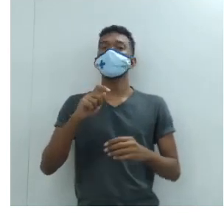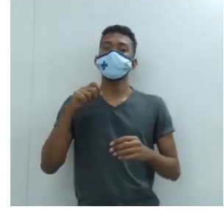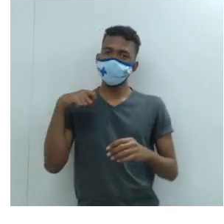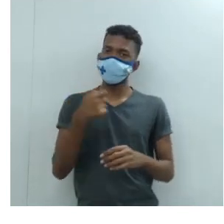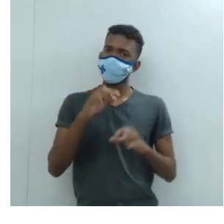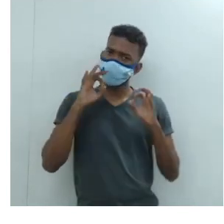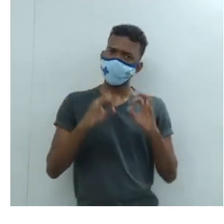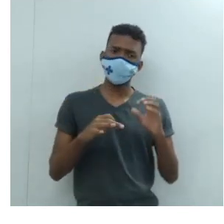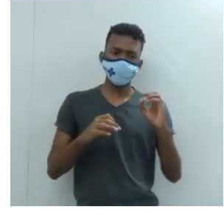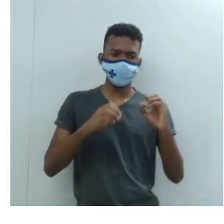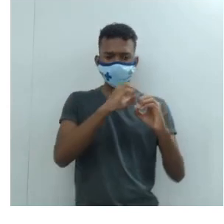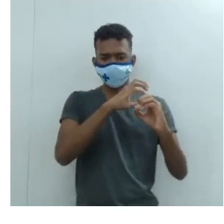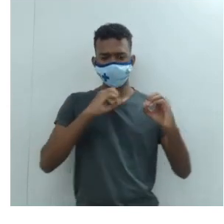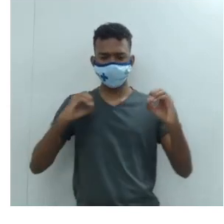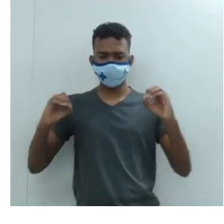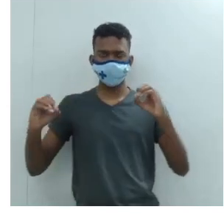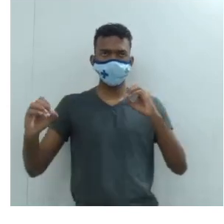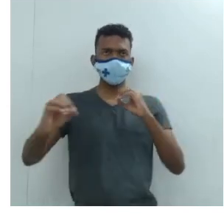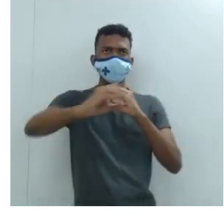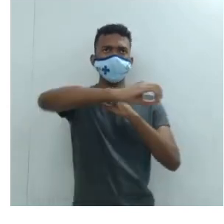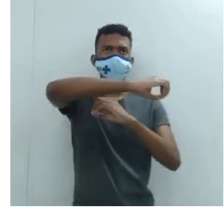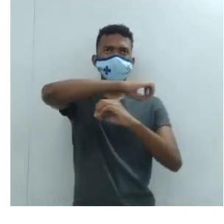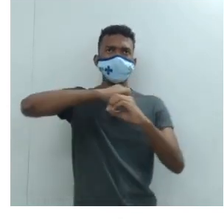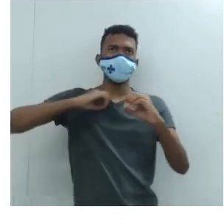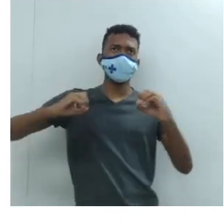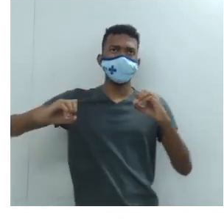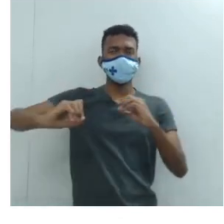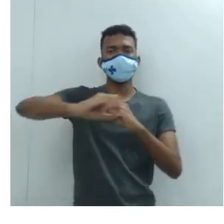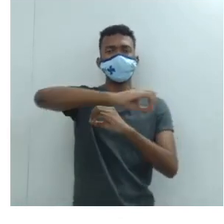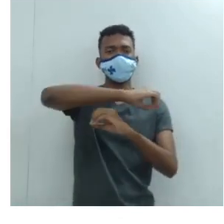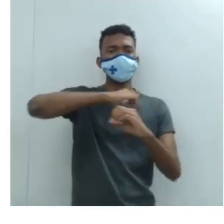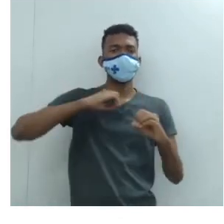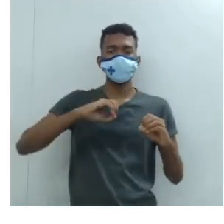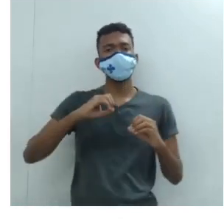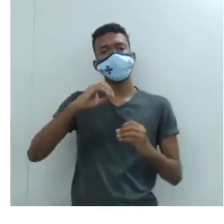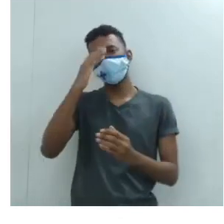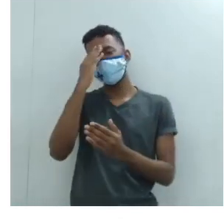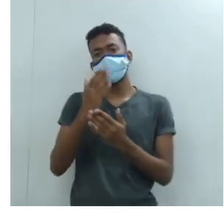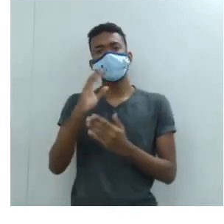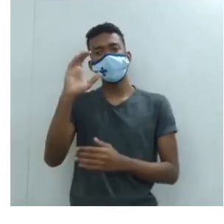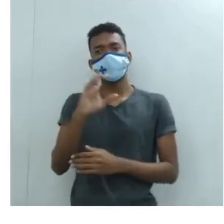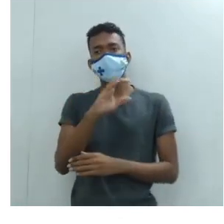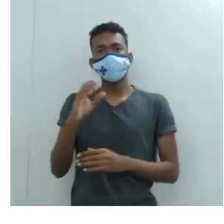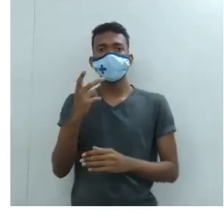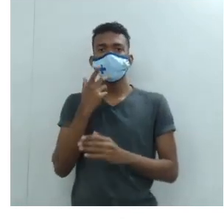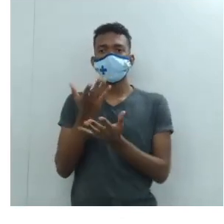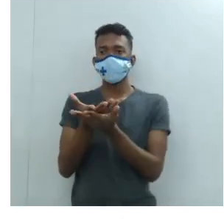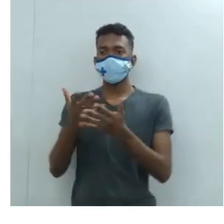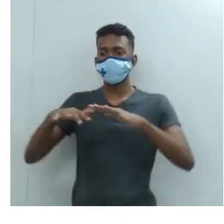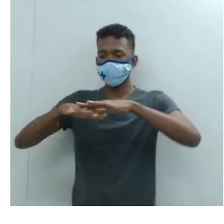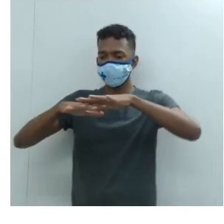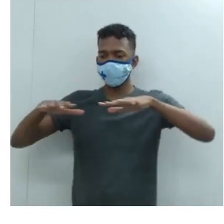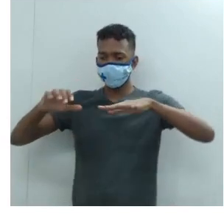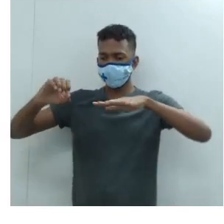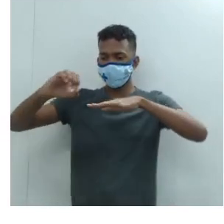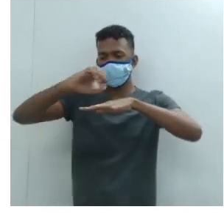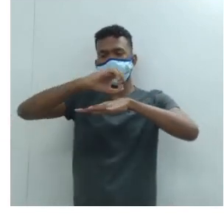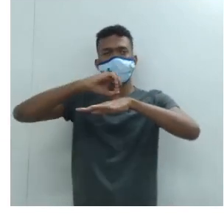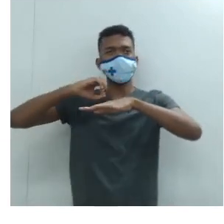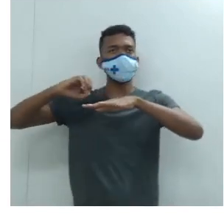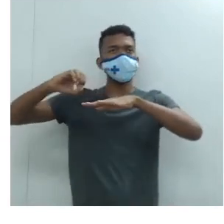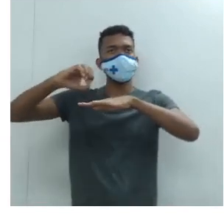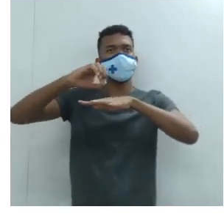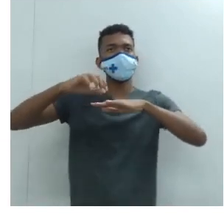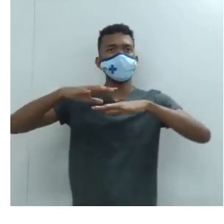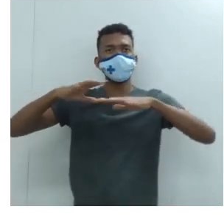Sol, com diferente das crenças da Igreja Católica, pois esta afirmava que a Terra